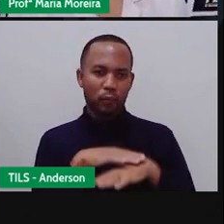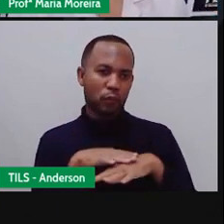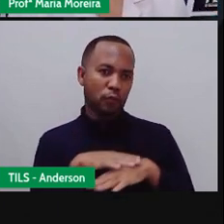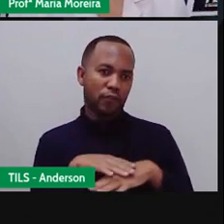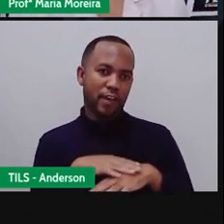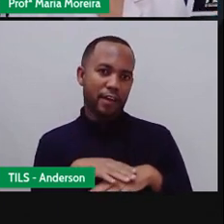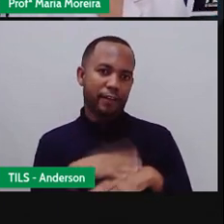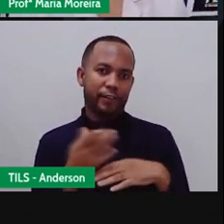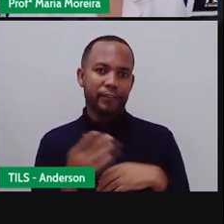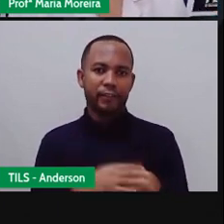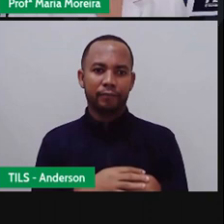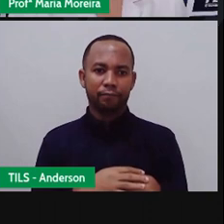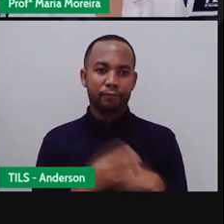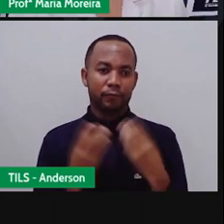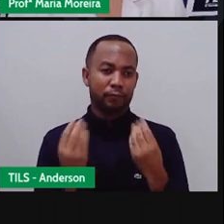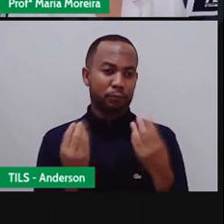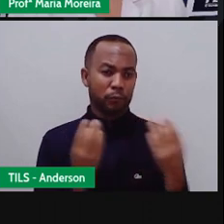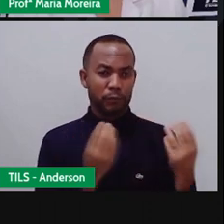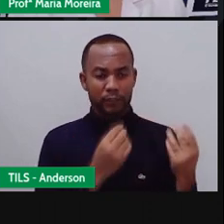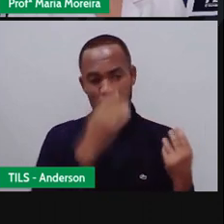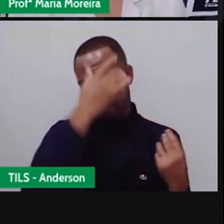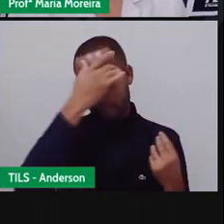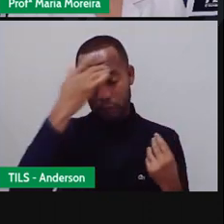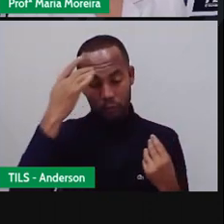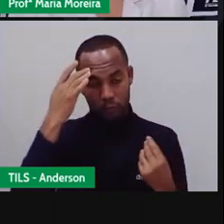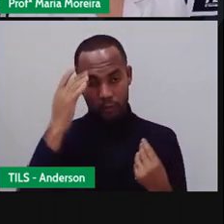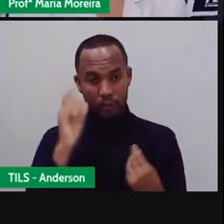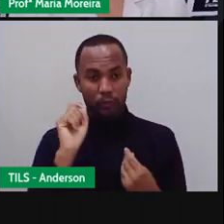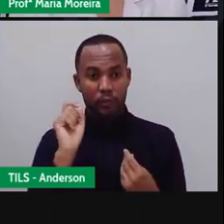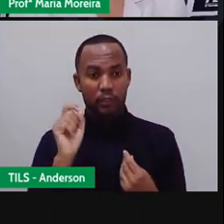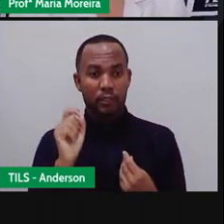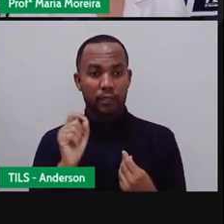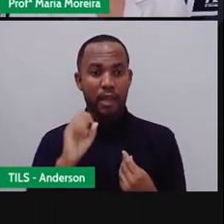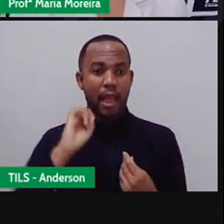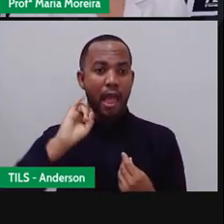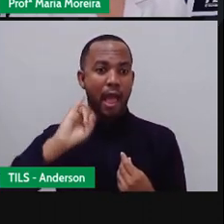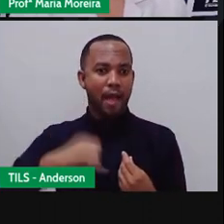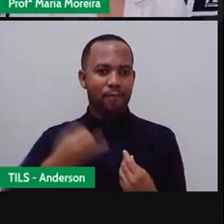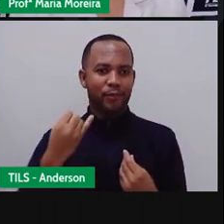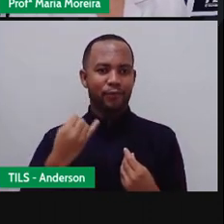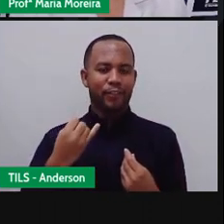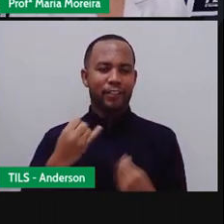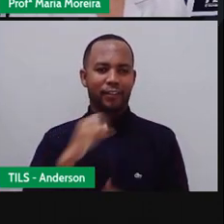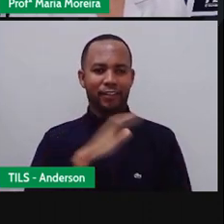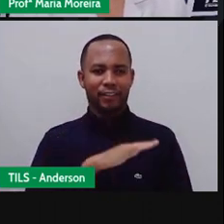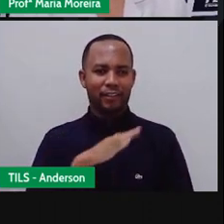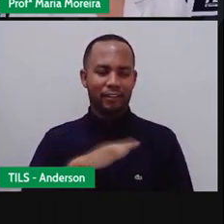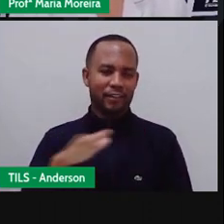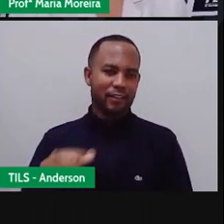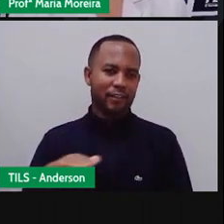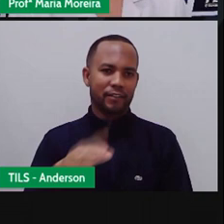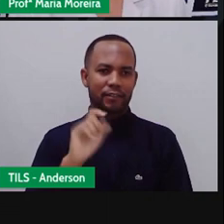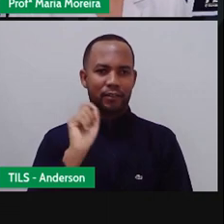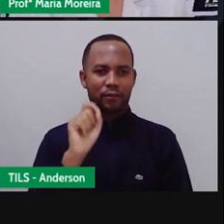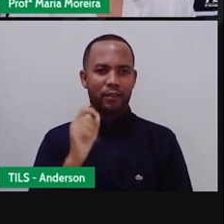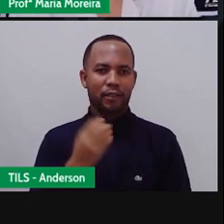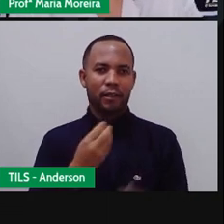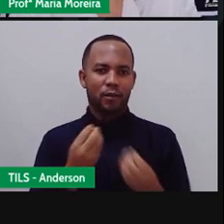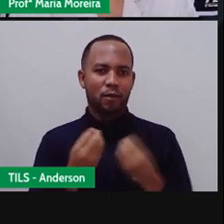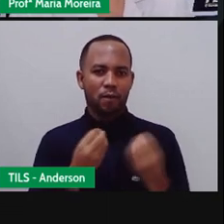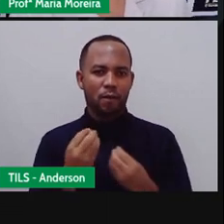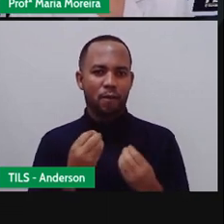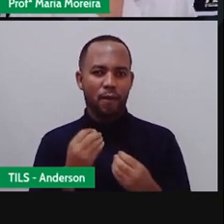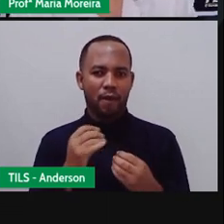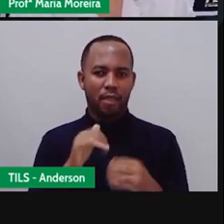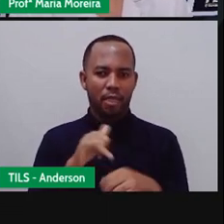diversos pedófilos, né, que são pessoas adultas, que se aproveitam de crianças, não isso? E se aproveitam aí da